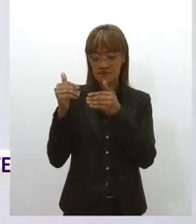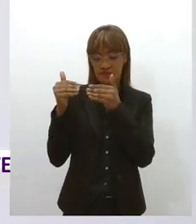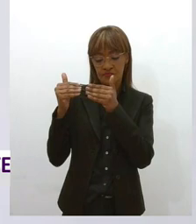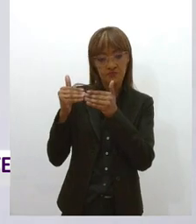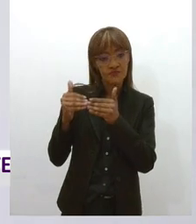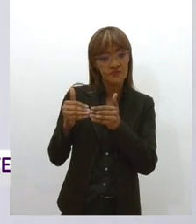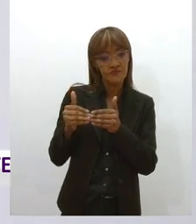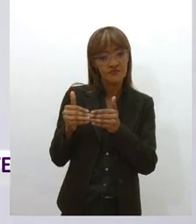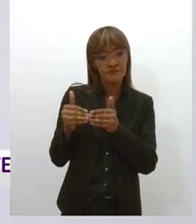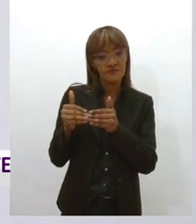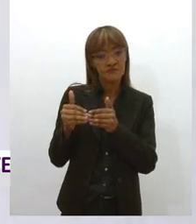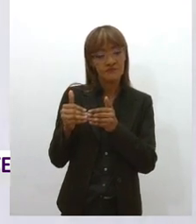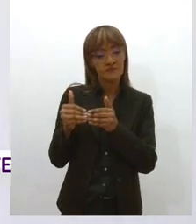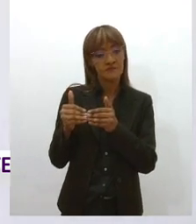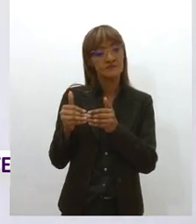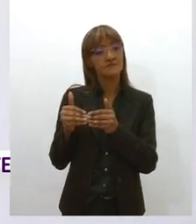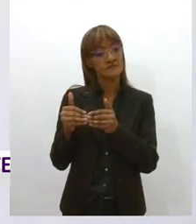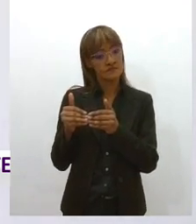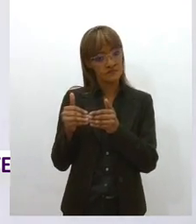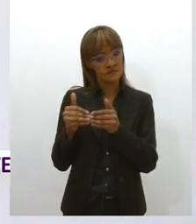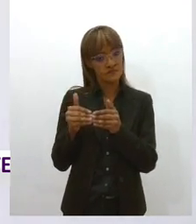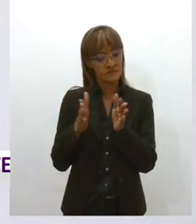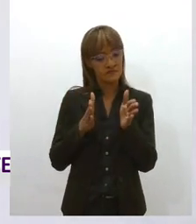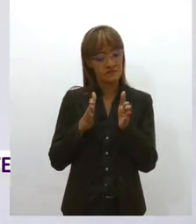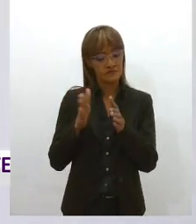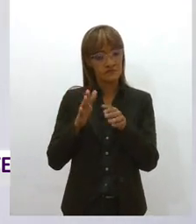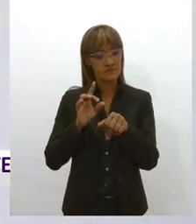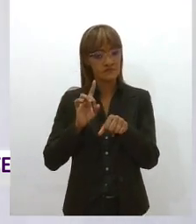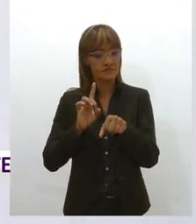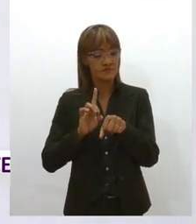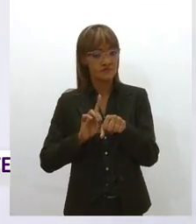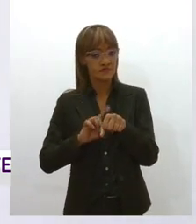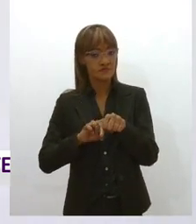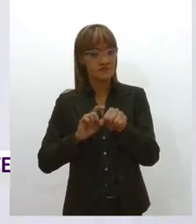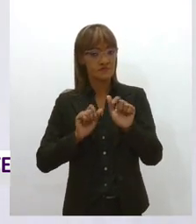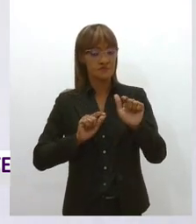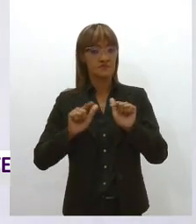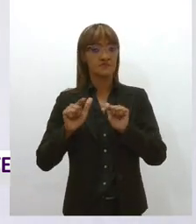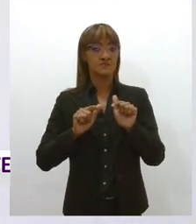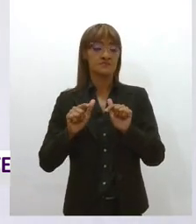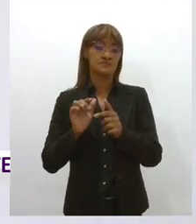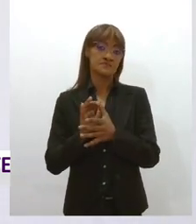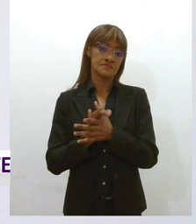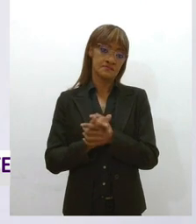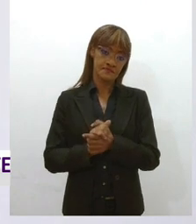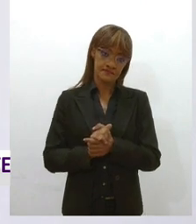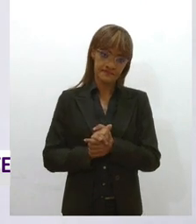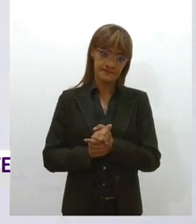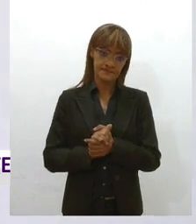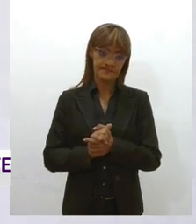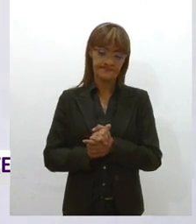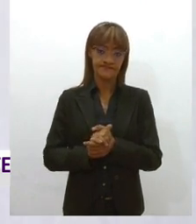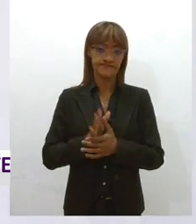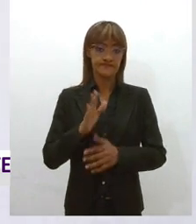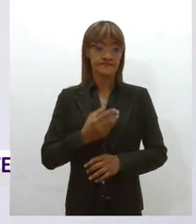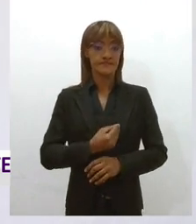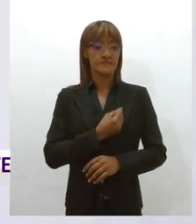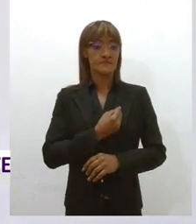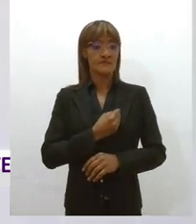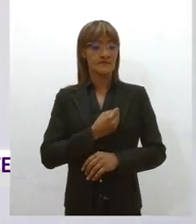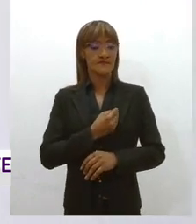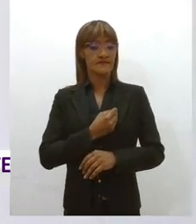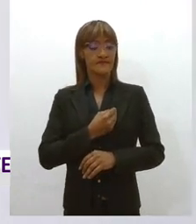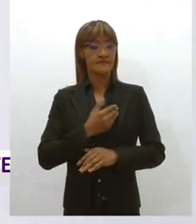do tempo de trabalho feminino, não só no cotidiano profissional, como